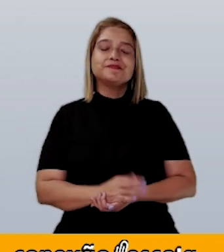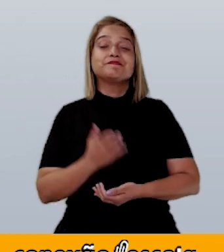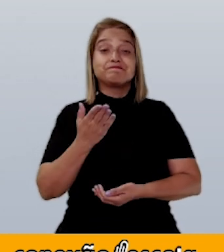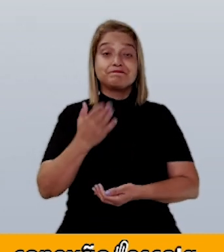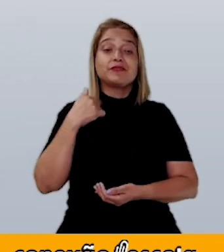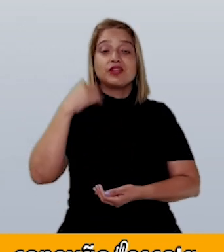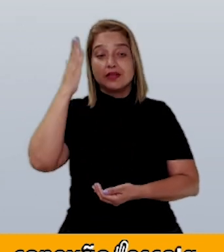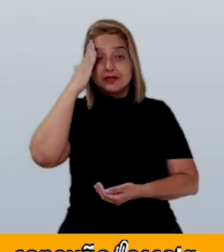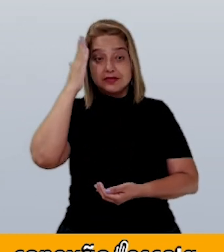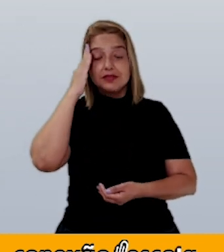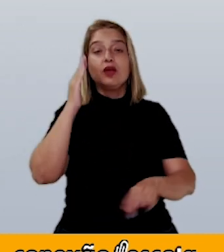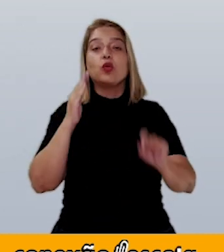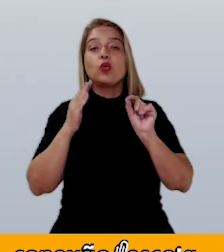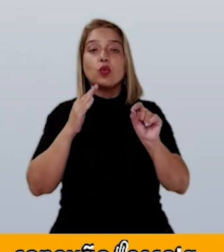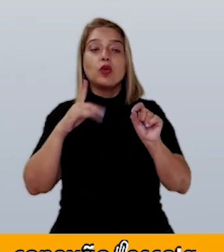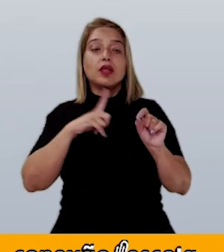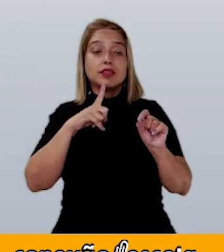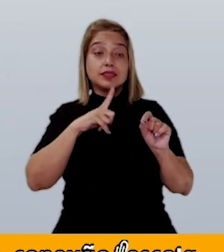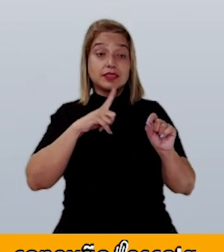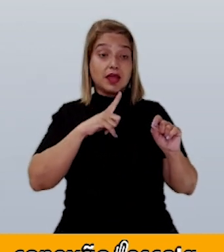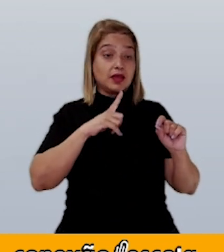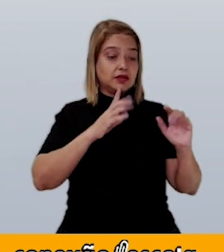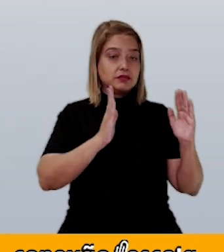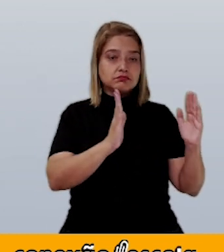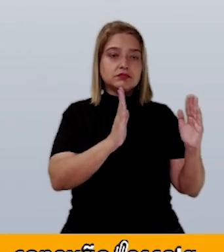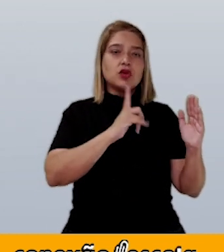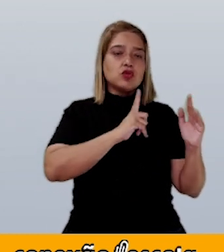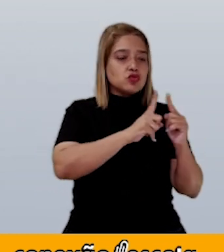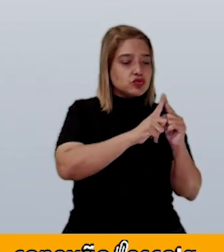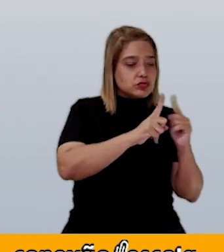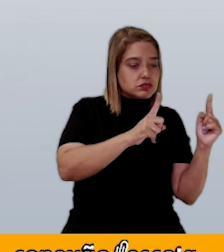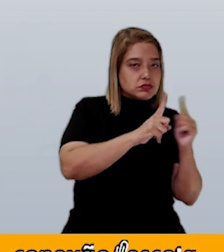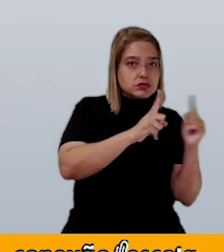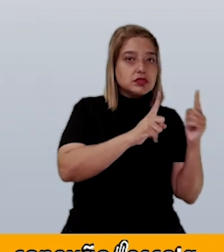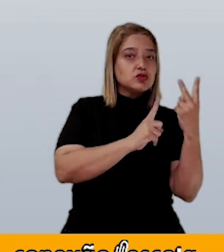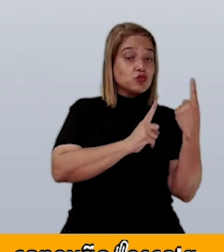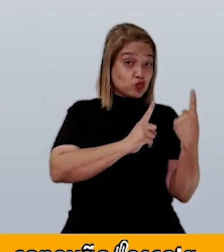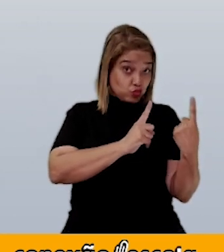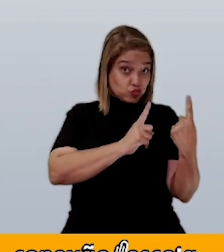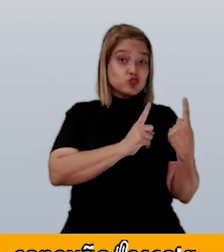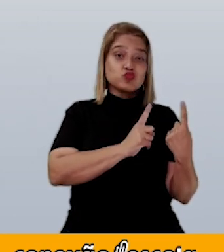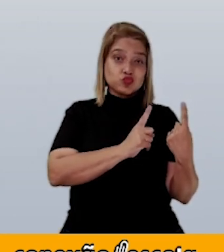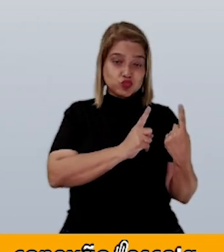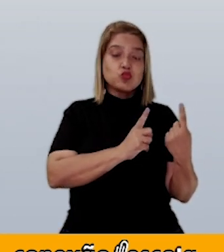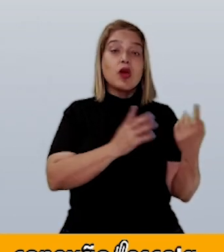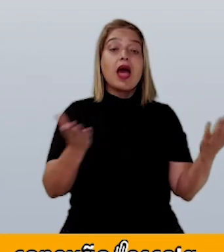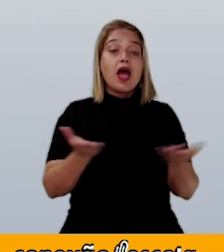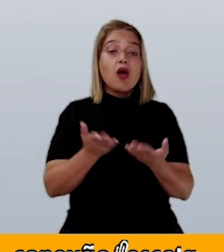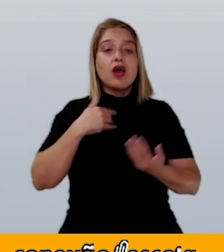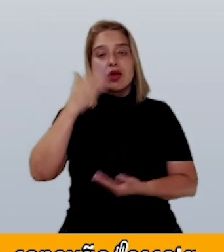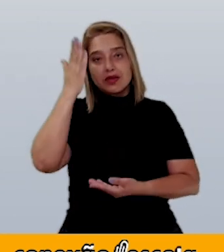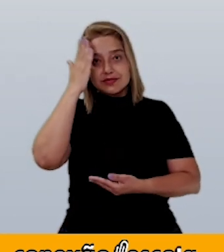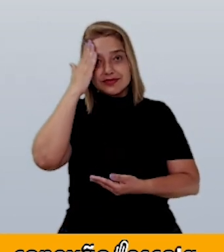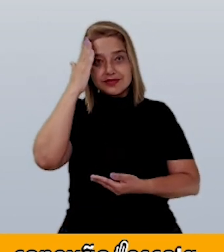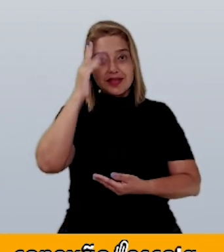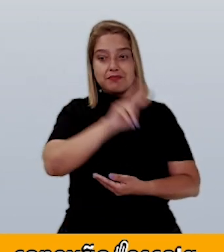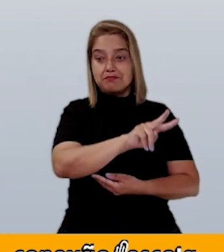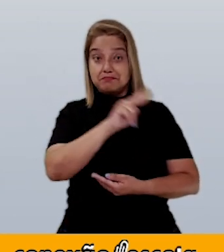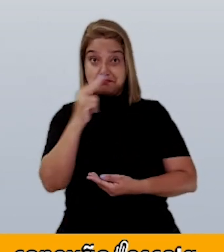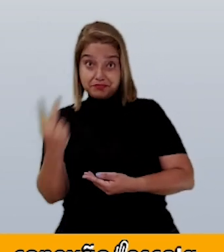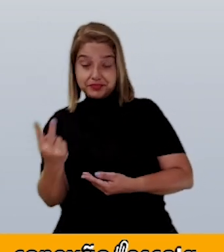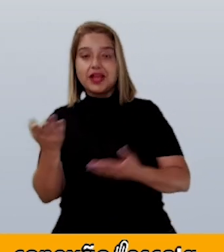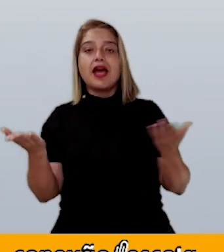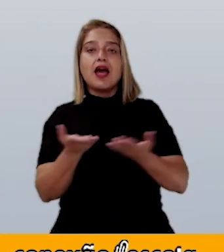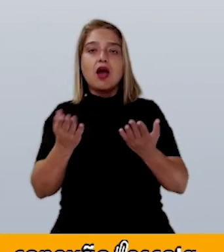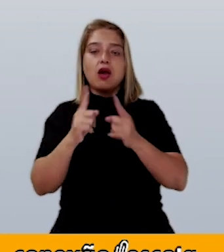que na primeira figura, havia a distância de um quadradinho nos lados. Certo? Na